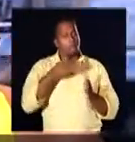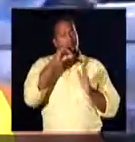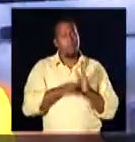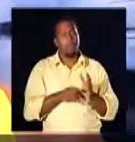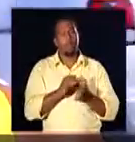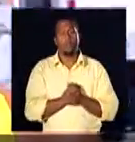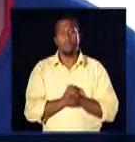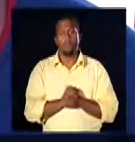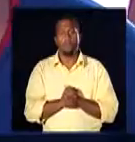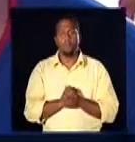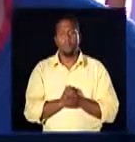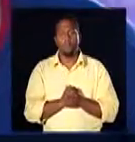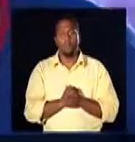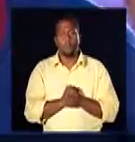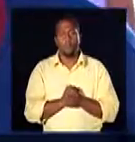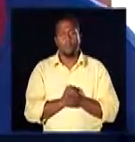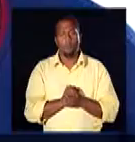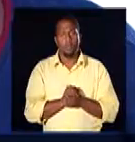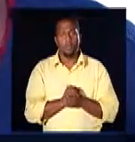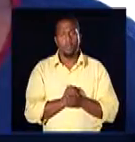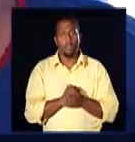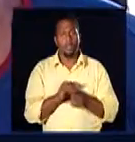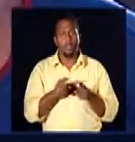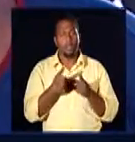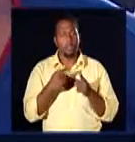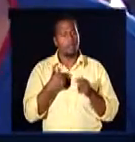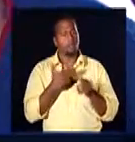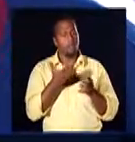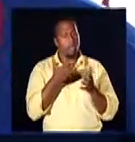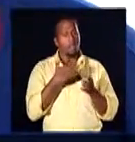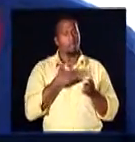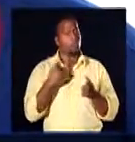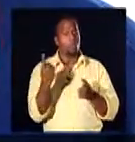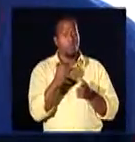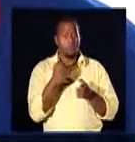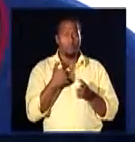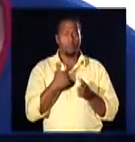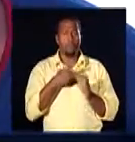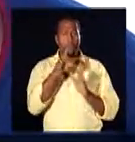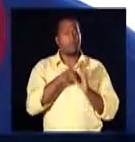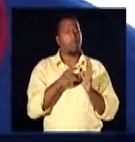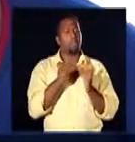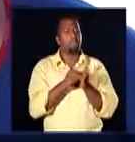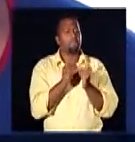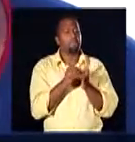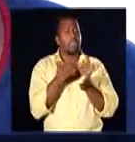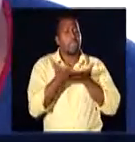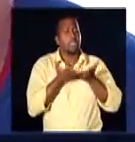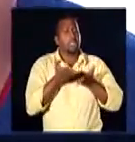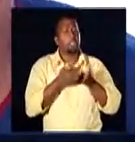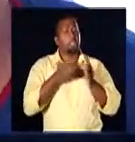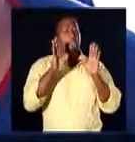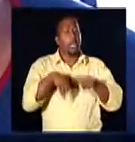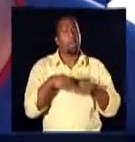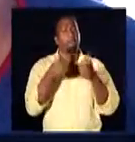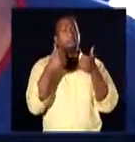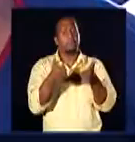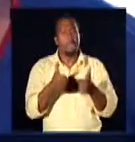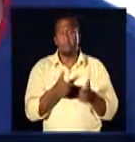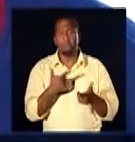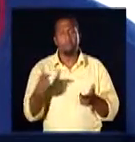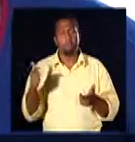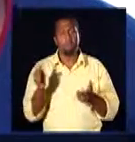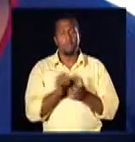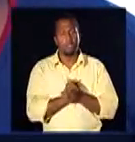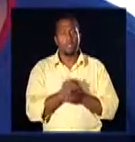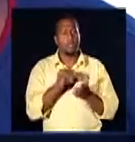Essa é a minha opinião. A gente chega para falar sobre nossos direitos e não é bem atendido, mas não atende. Eles